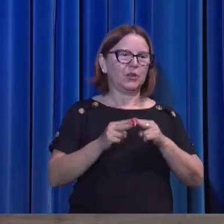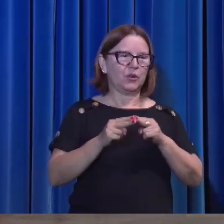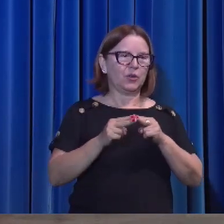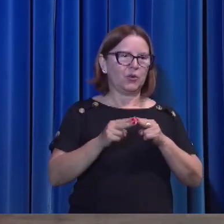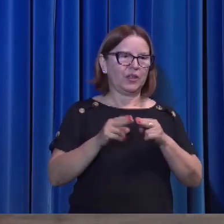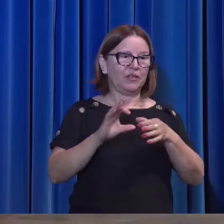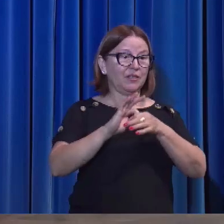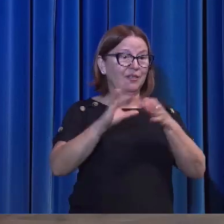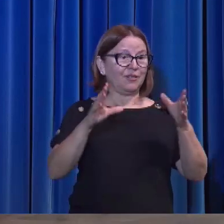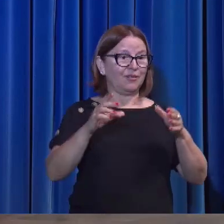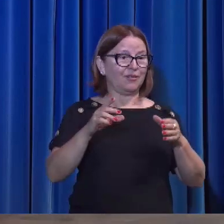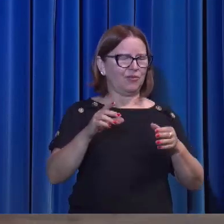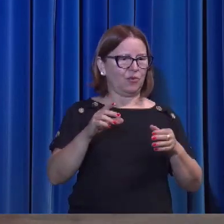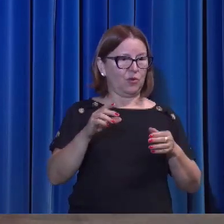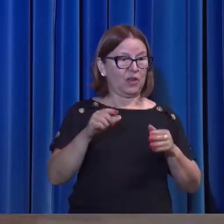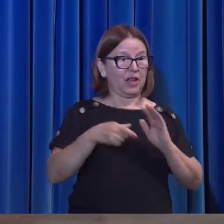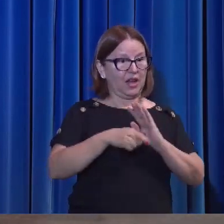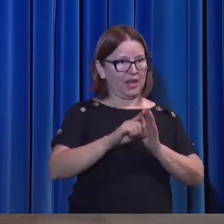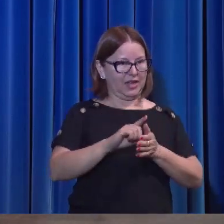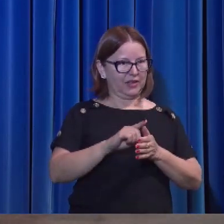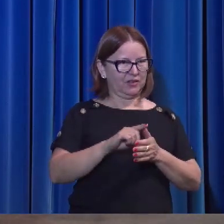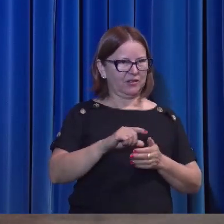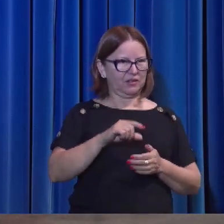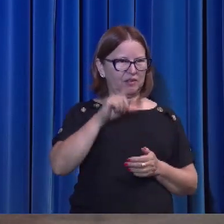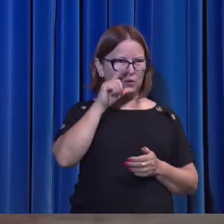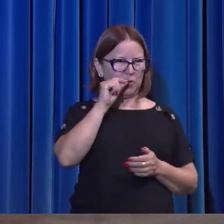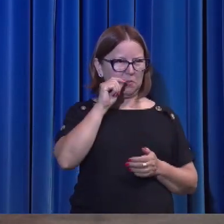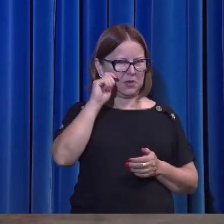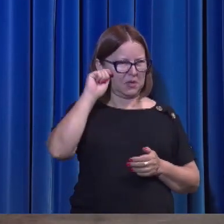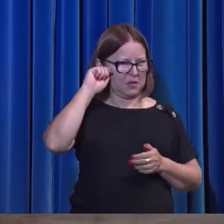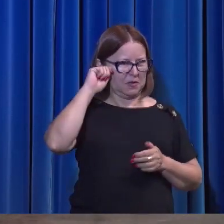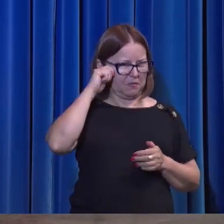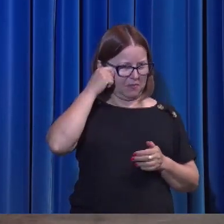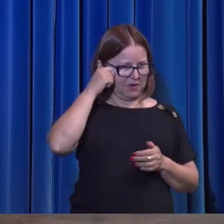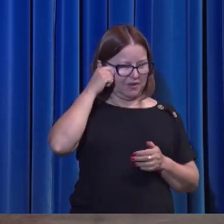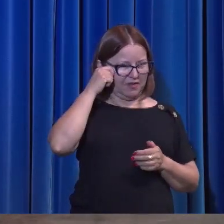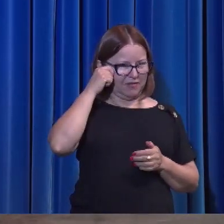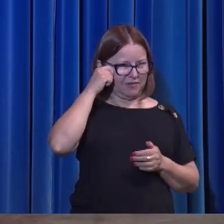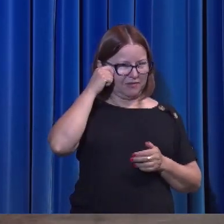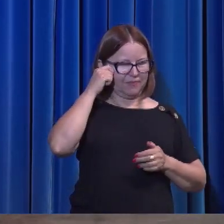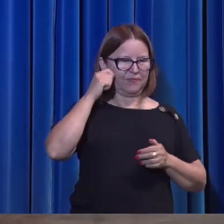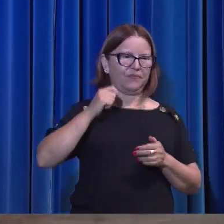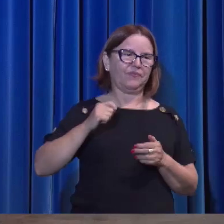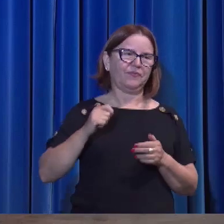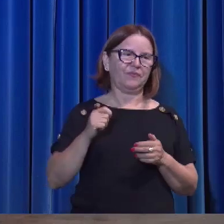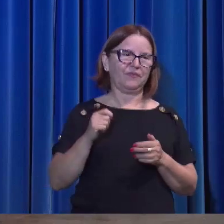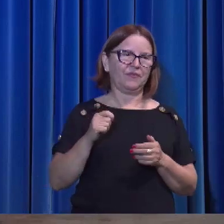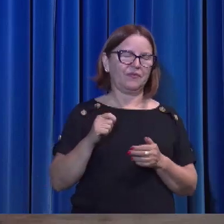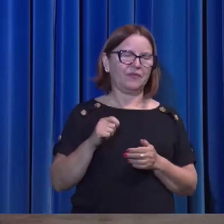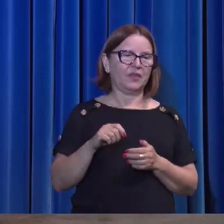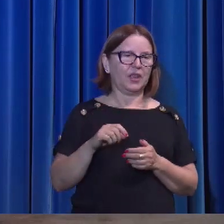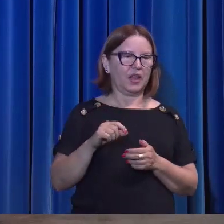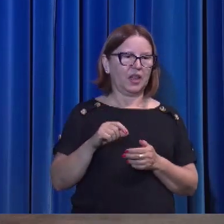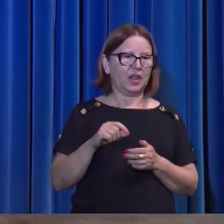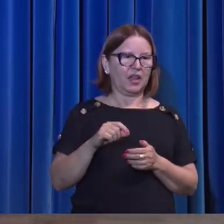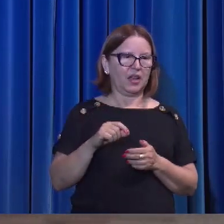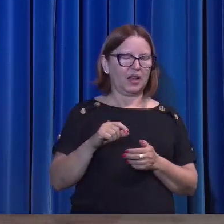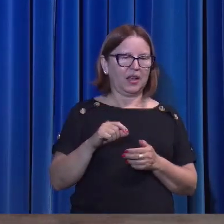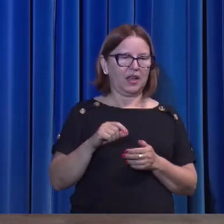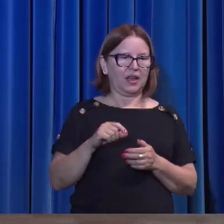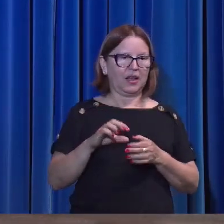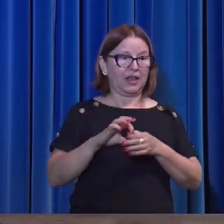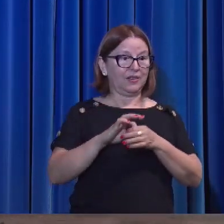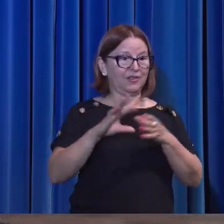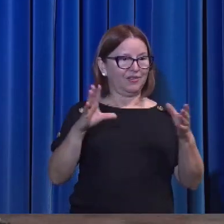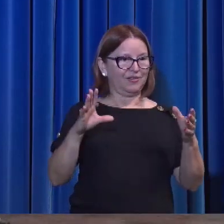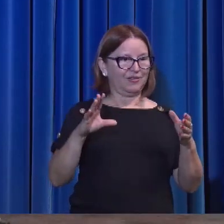o corvo mudou a sua ração durante o período do dilúvio. E depois do dilúvio,